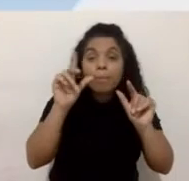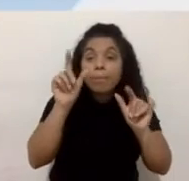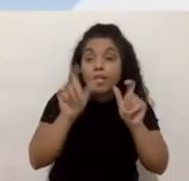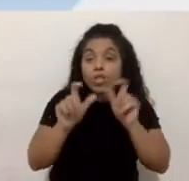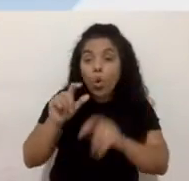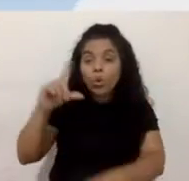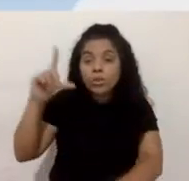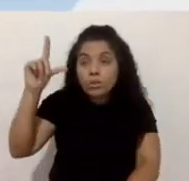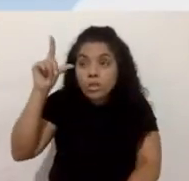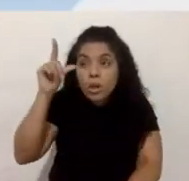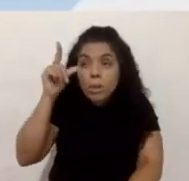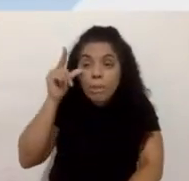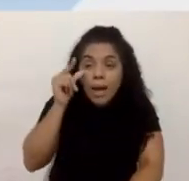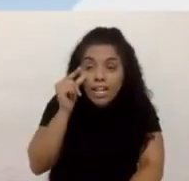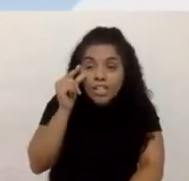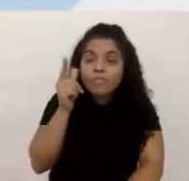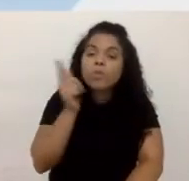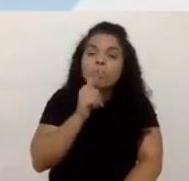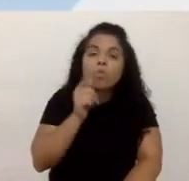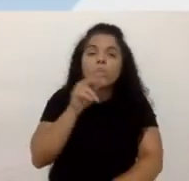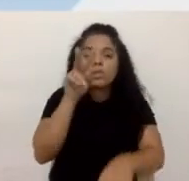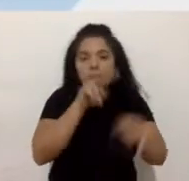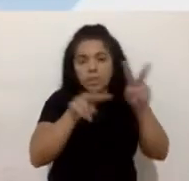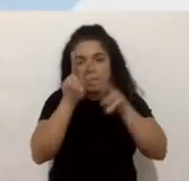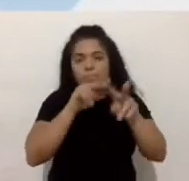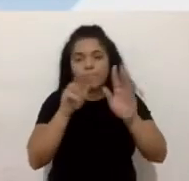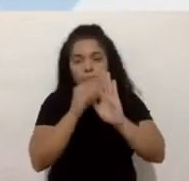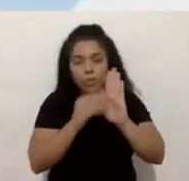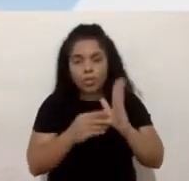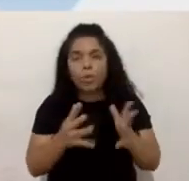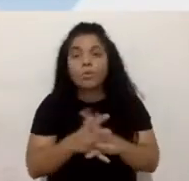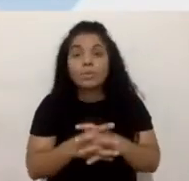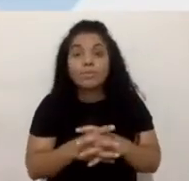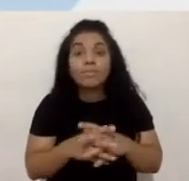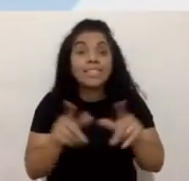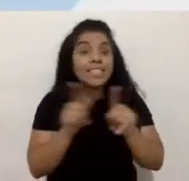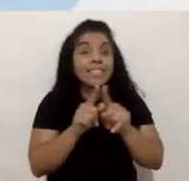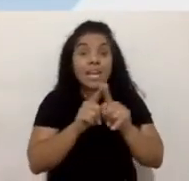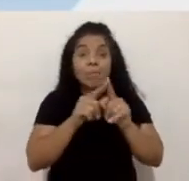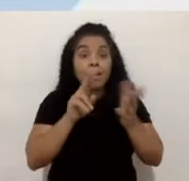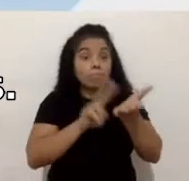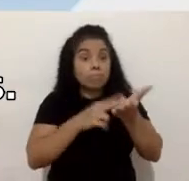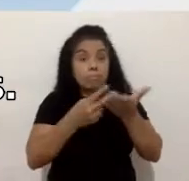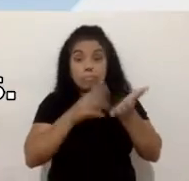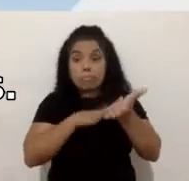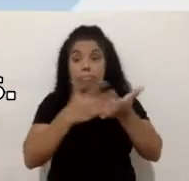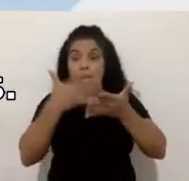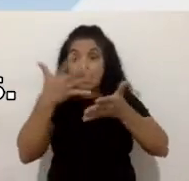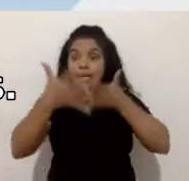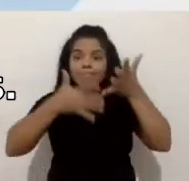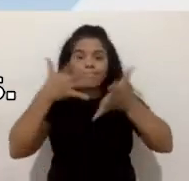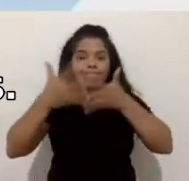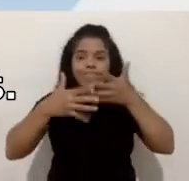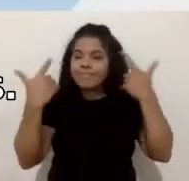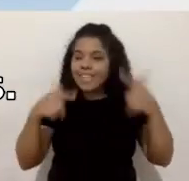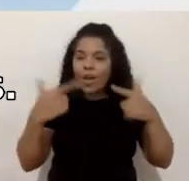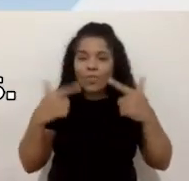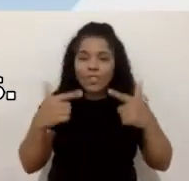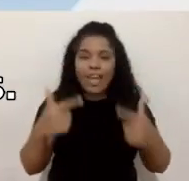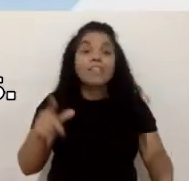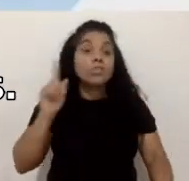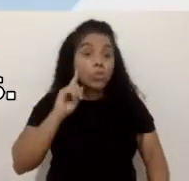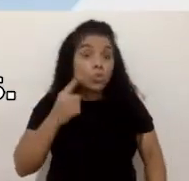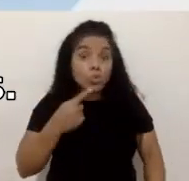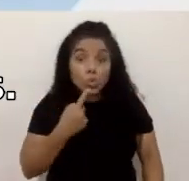conteúdos. E a gente não tem tradução dos nossos conteúdos para libras, né, então muitos surdos também eles não